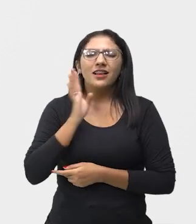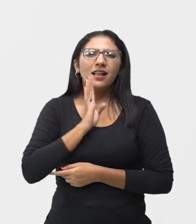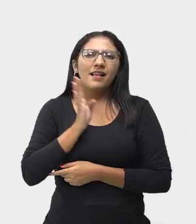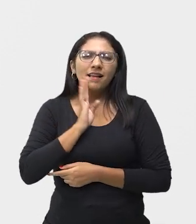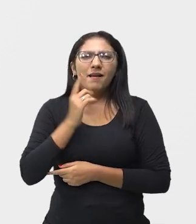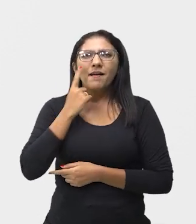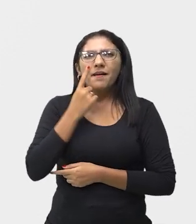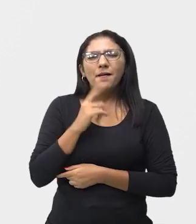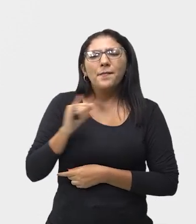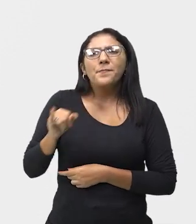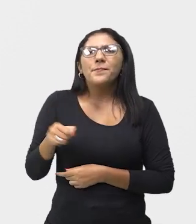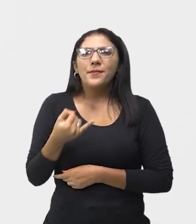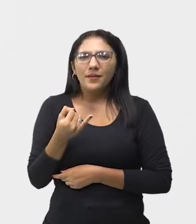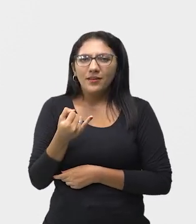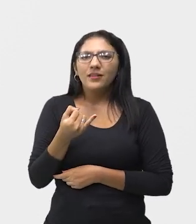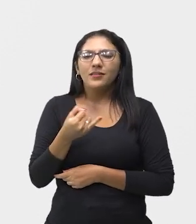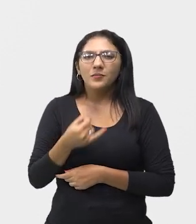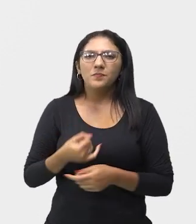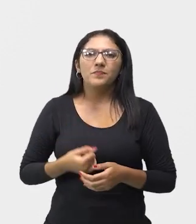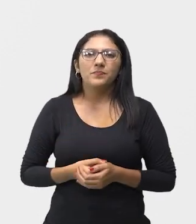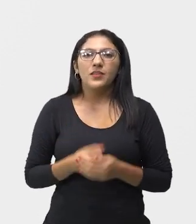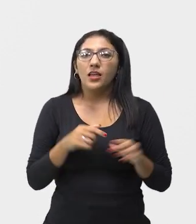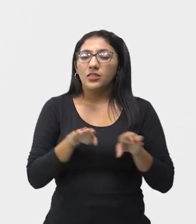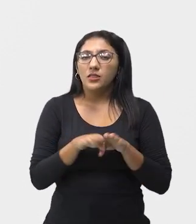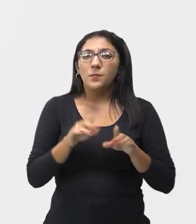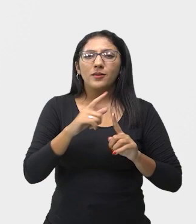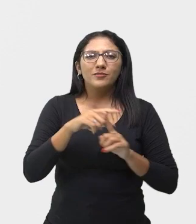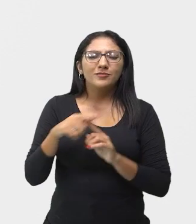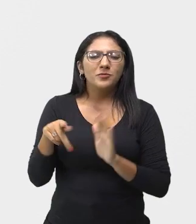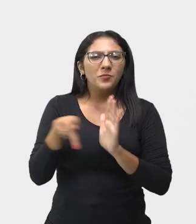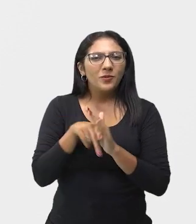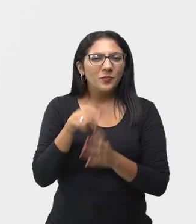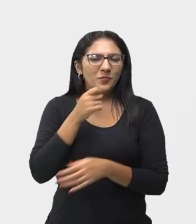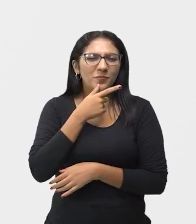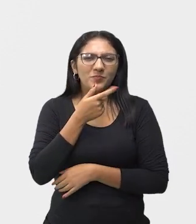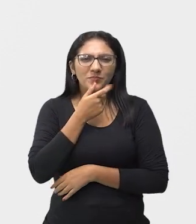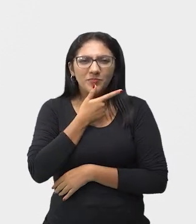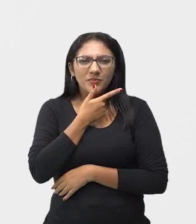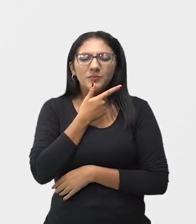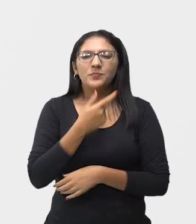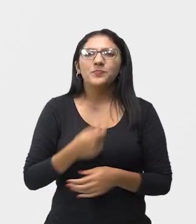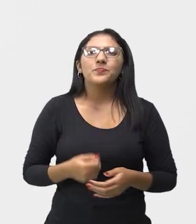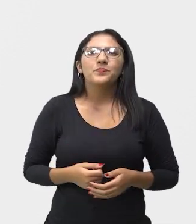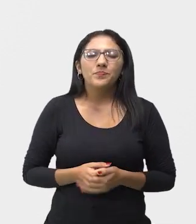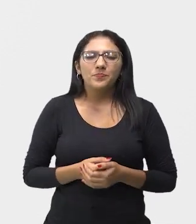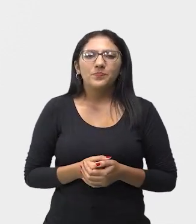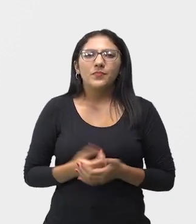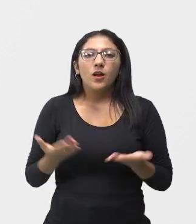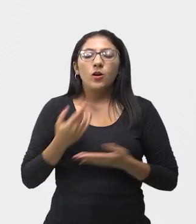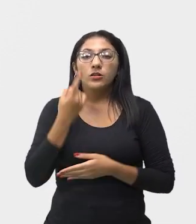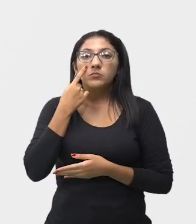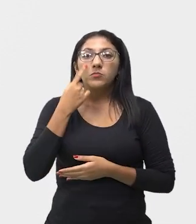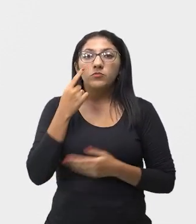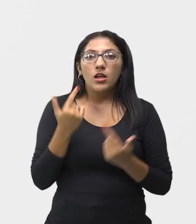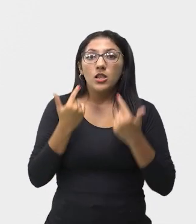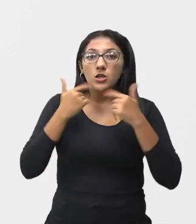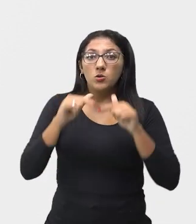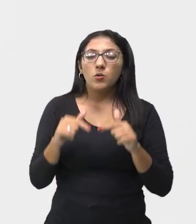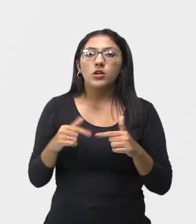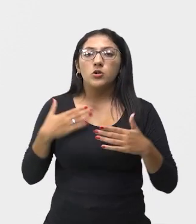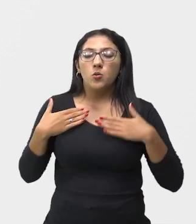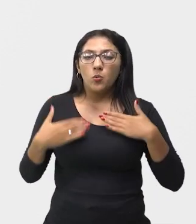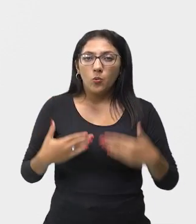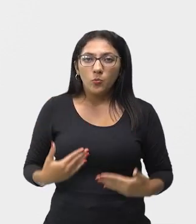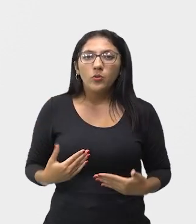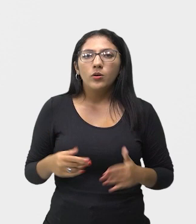improviso e era um tipo de comédia, vamos dizer assim. Então, a gente vai falar sobre a linguagem corporal